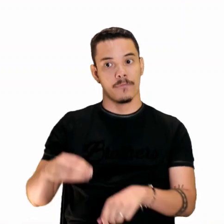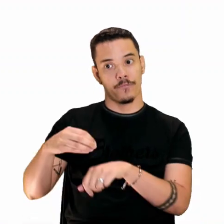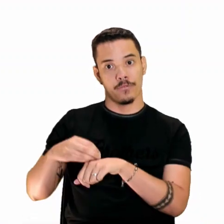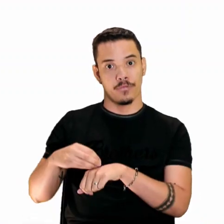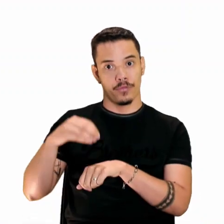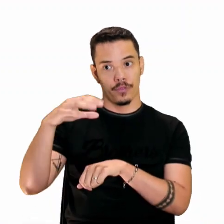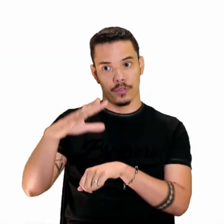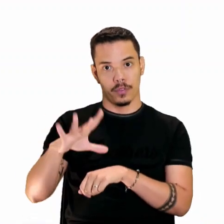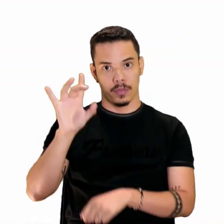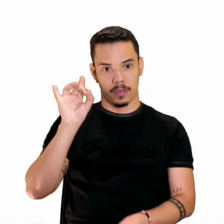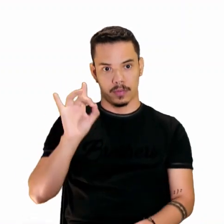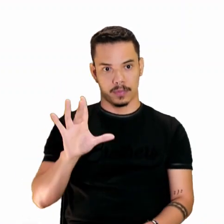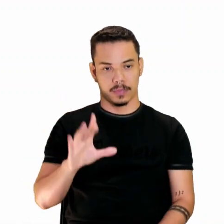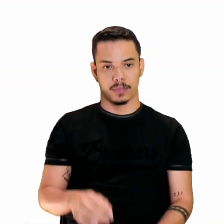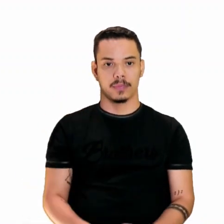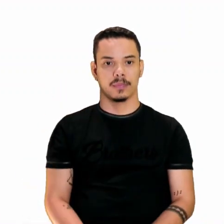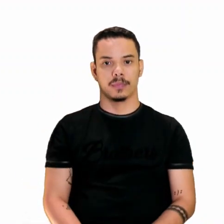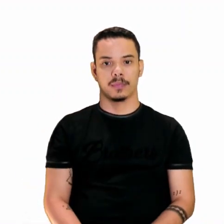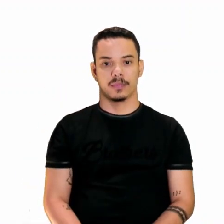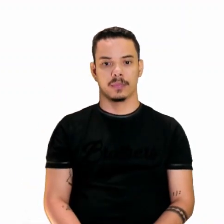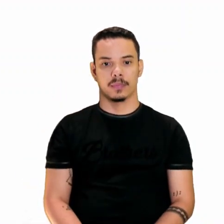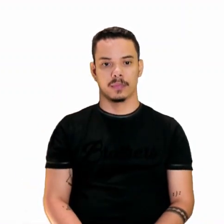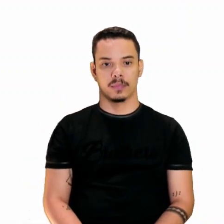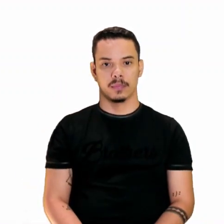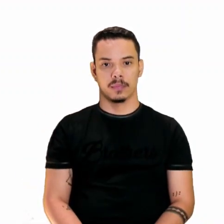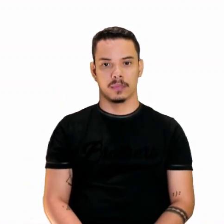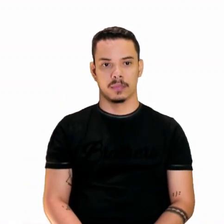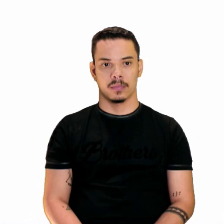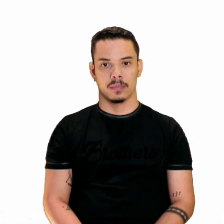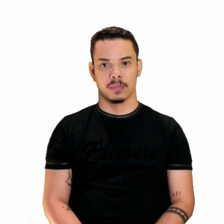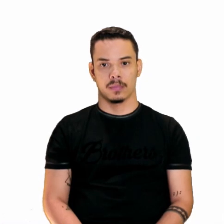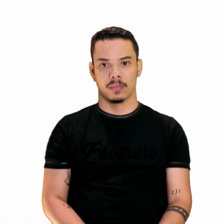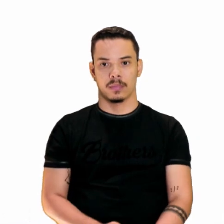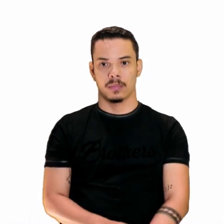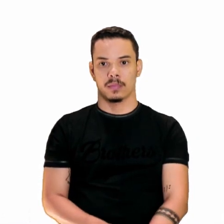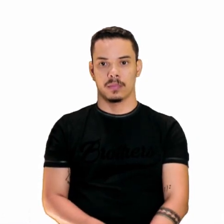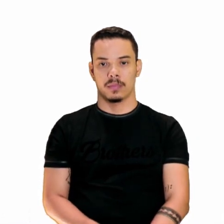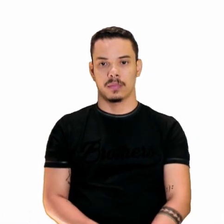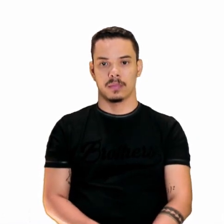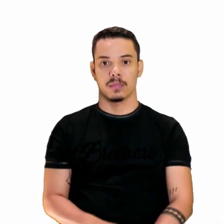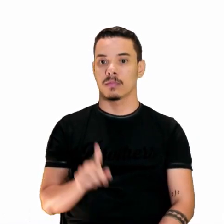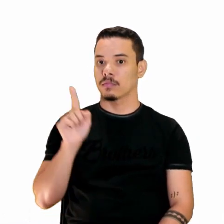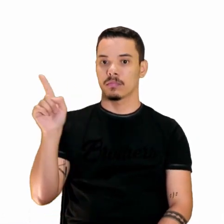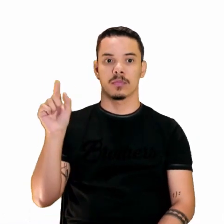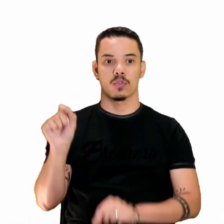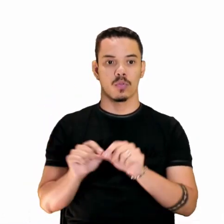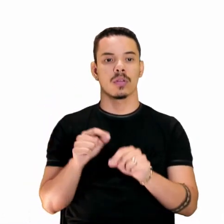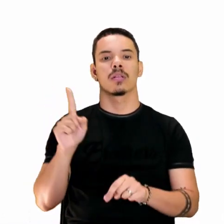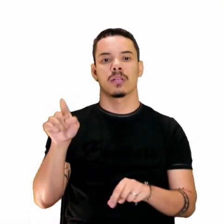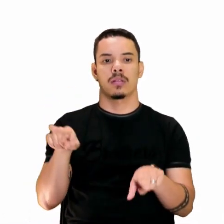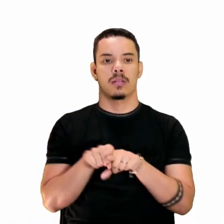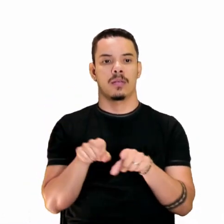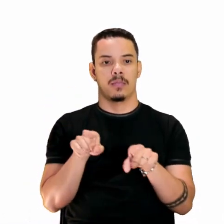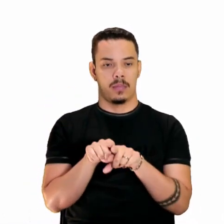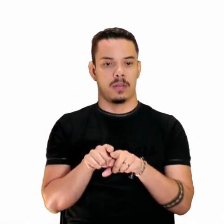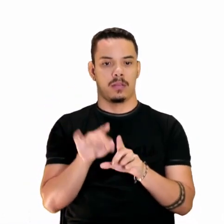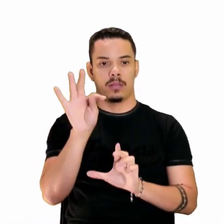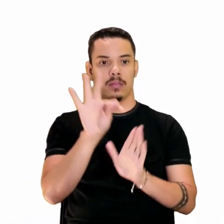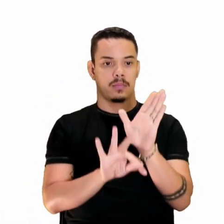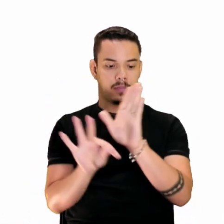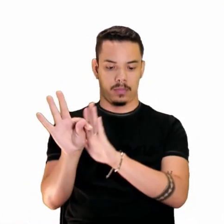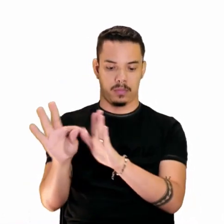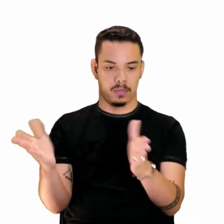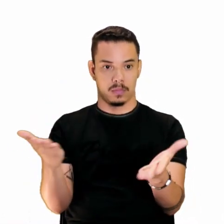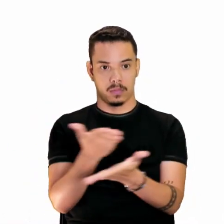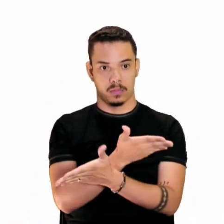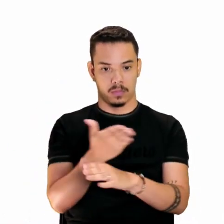sugestão pra você, né? Aí, um crossover, né? Crossover é outro tipo de intertextualidade,